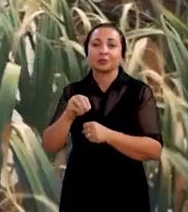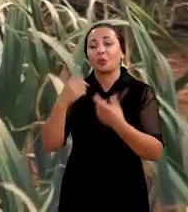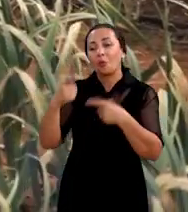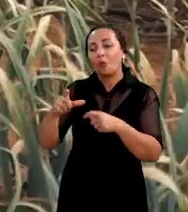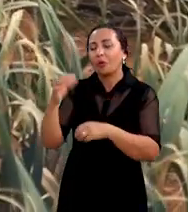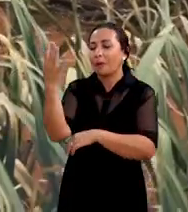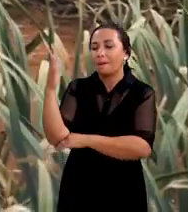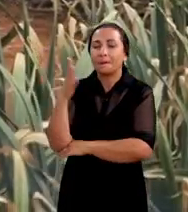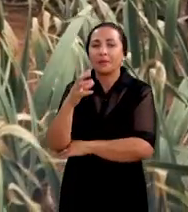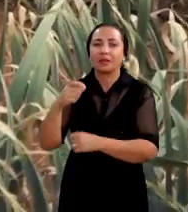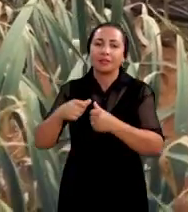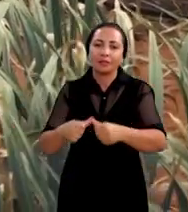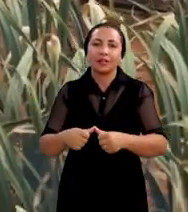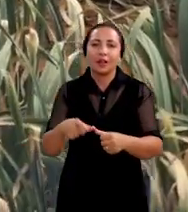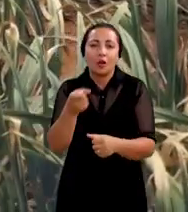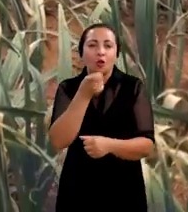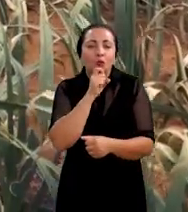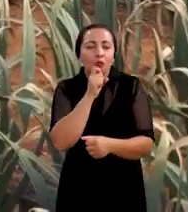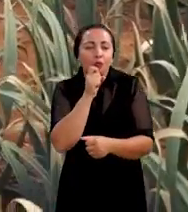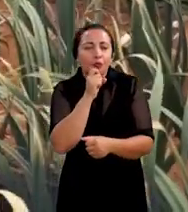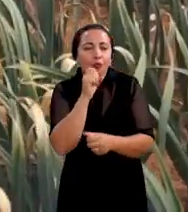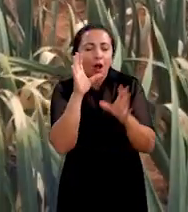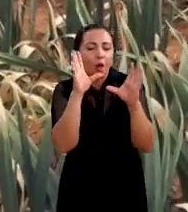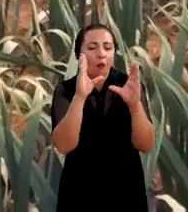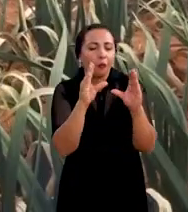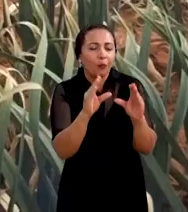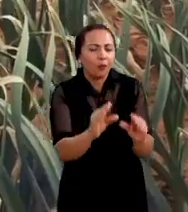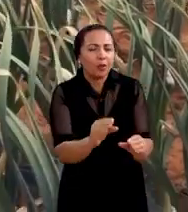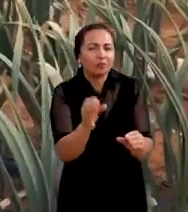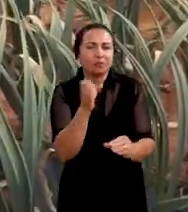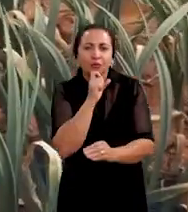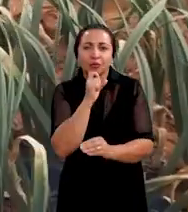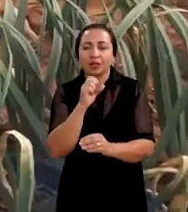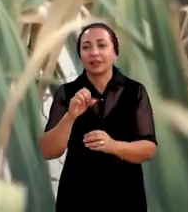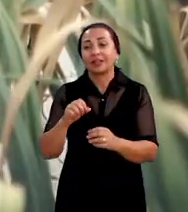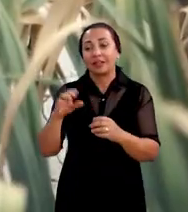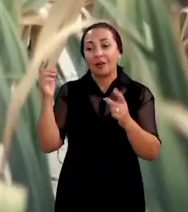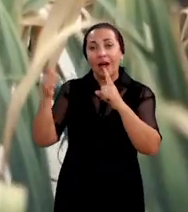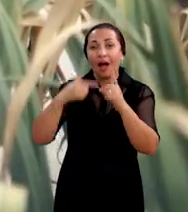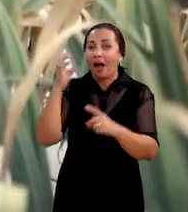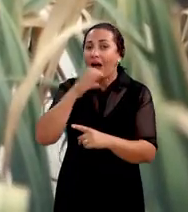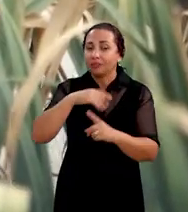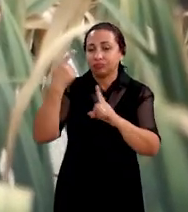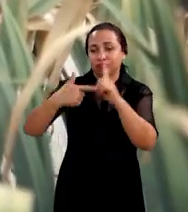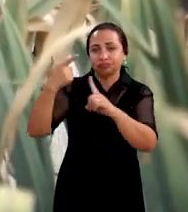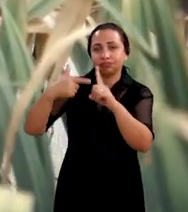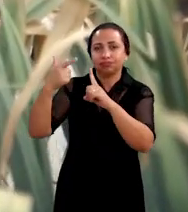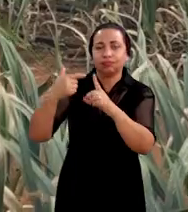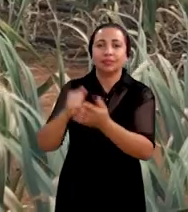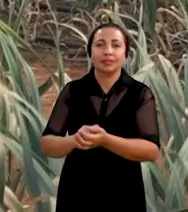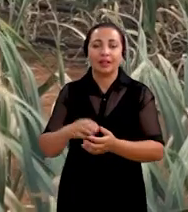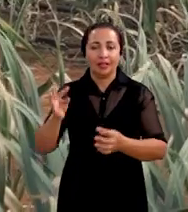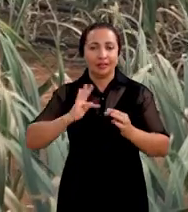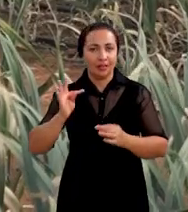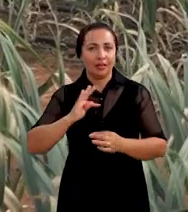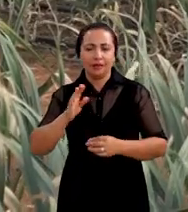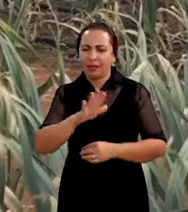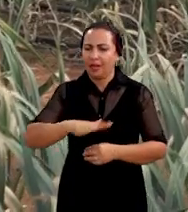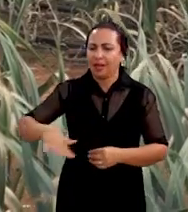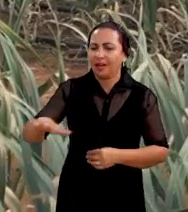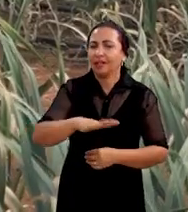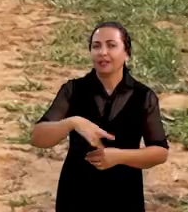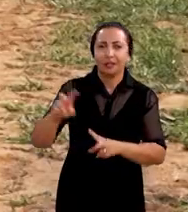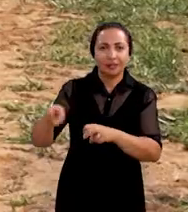plantas são colocadas em temperaturas baixas o que acelera a produção em São Miguel essa técnica vem sendo